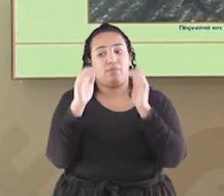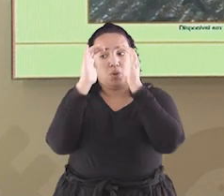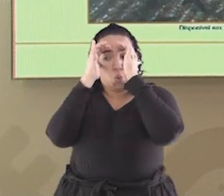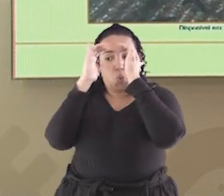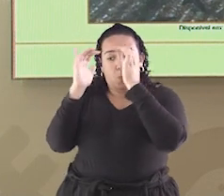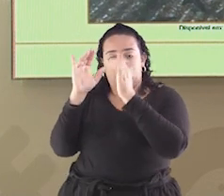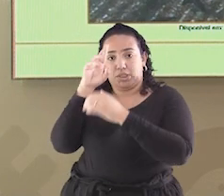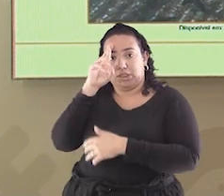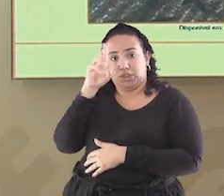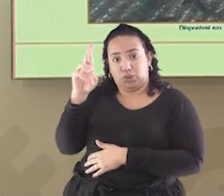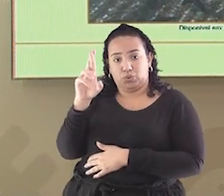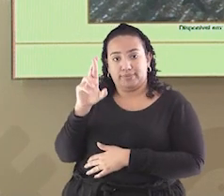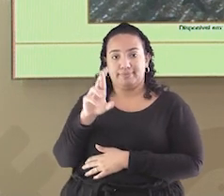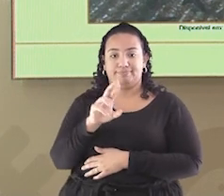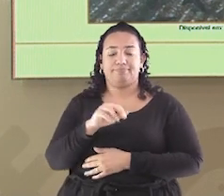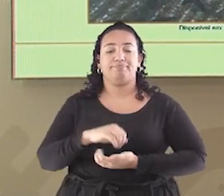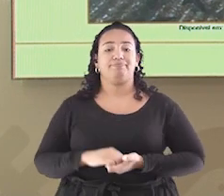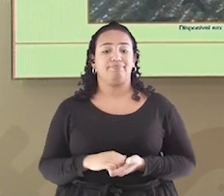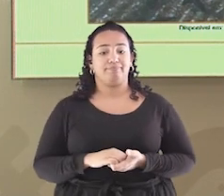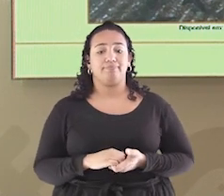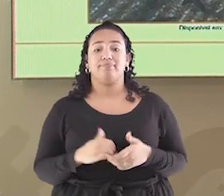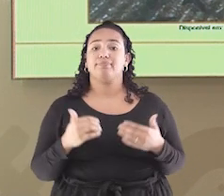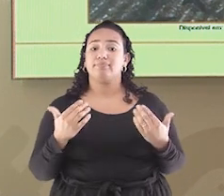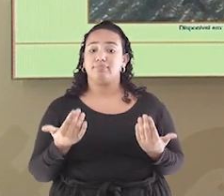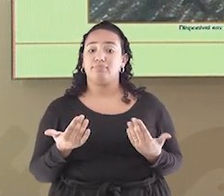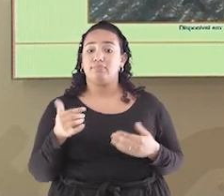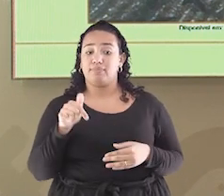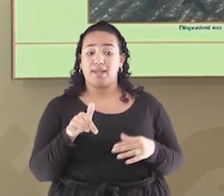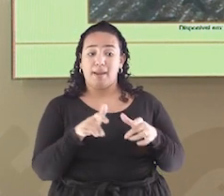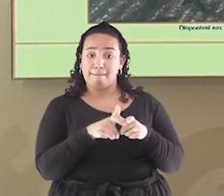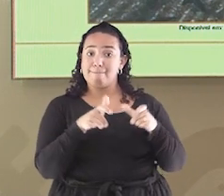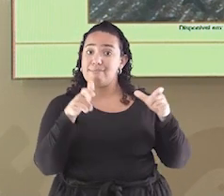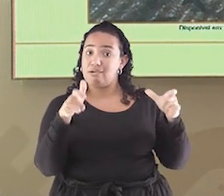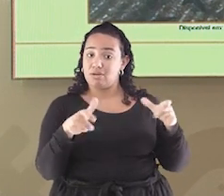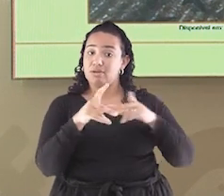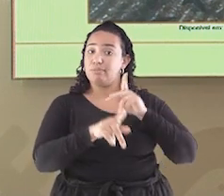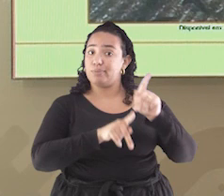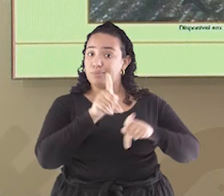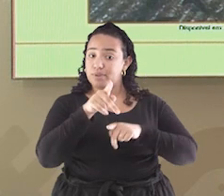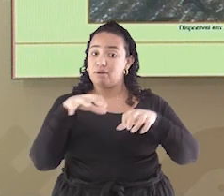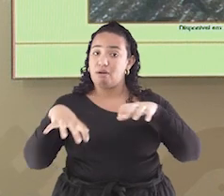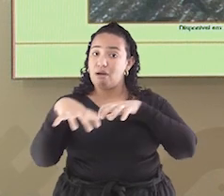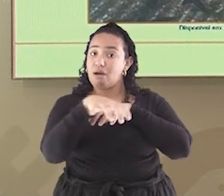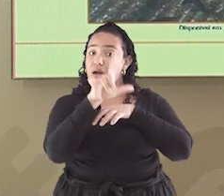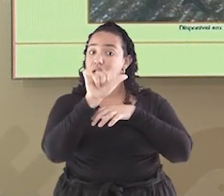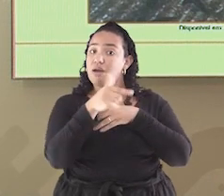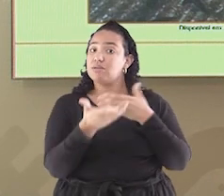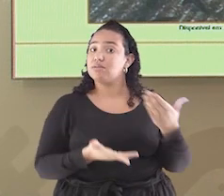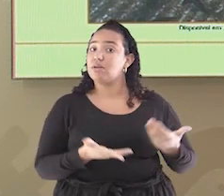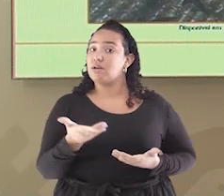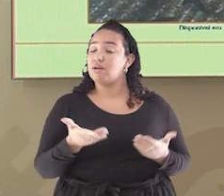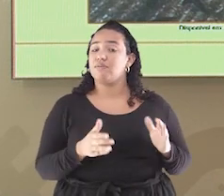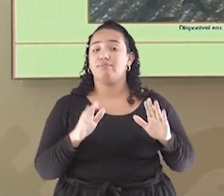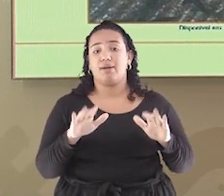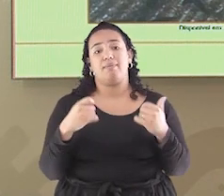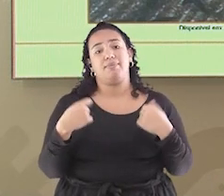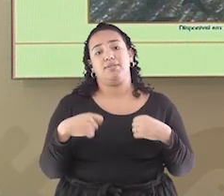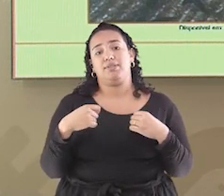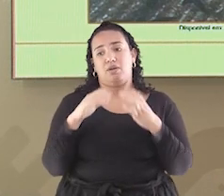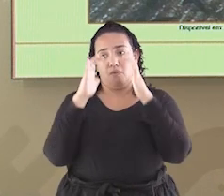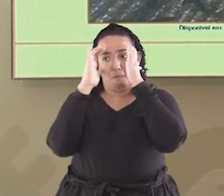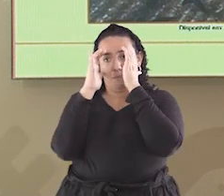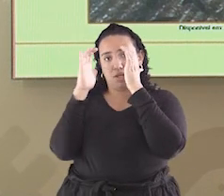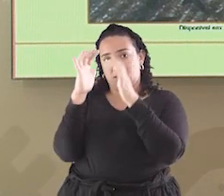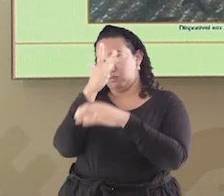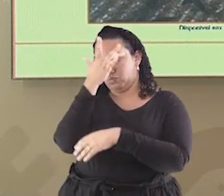senhor. Mesmo comprando a expressa maioria da população medieval, esses eram subordinados à autoridade dos grandes